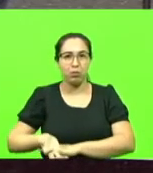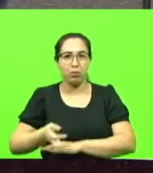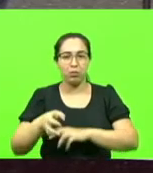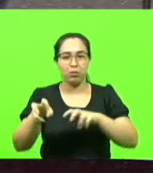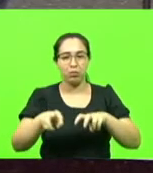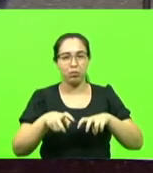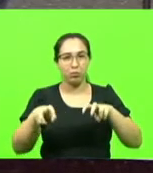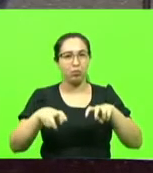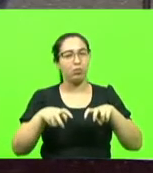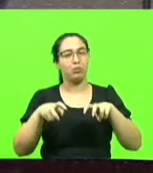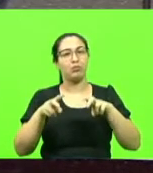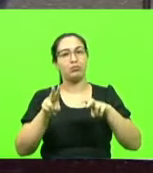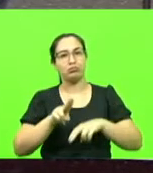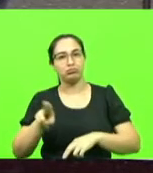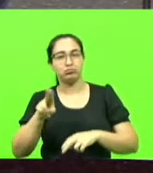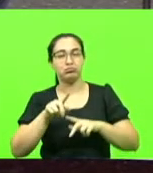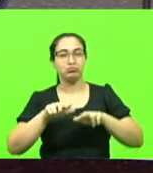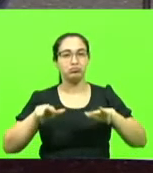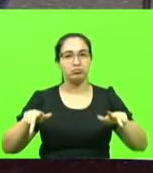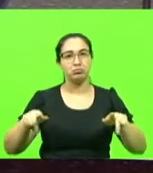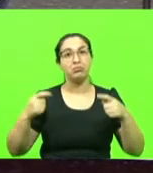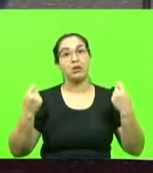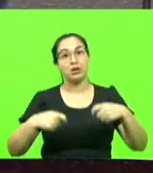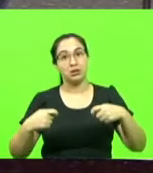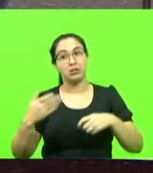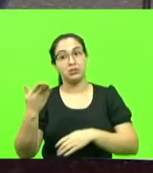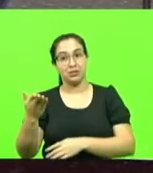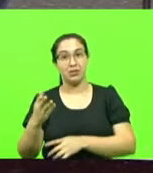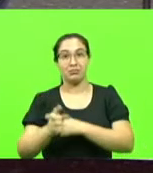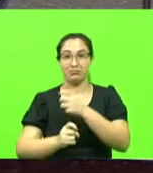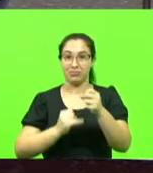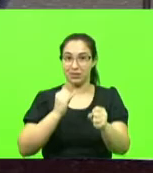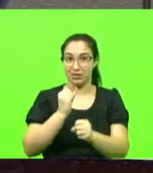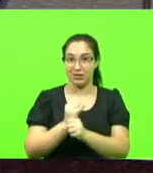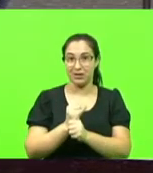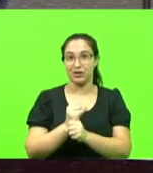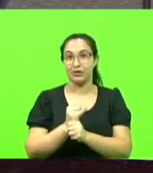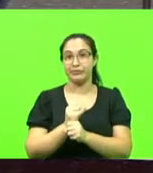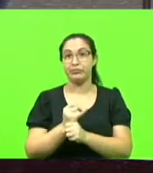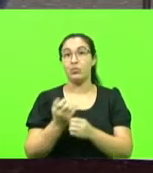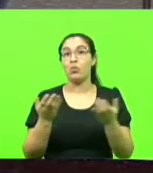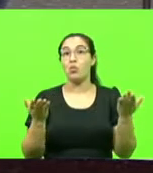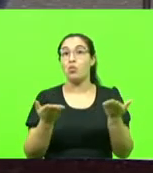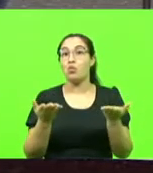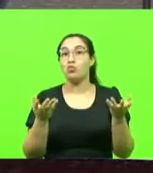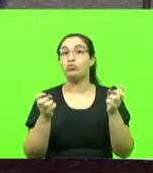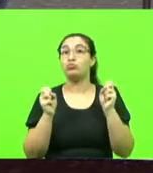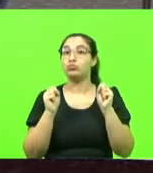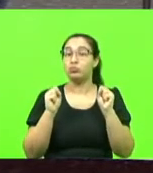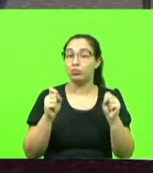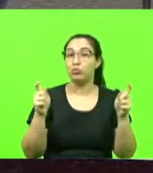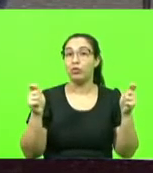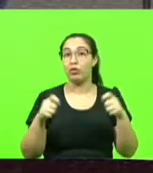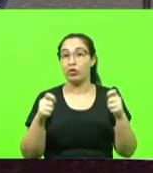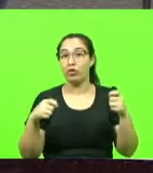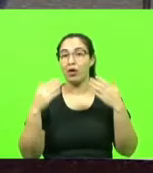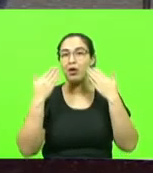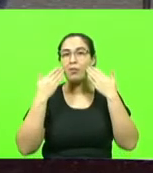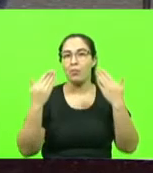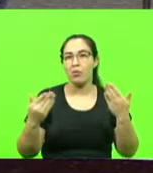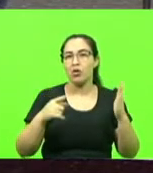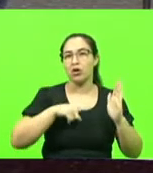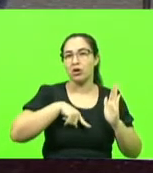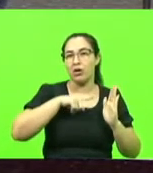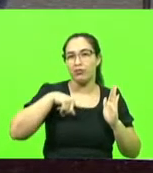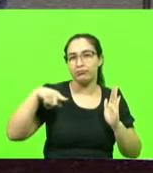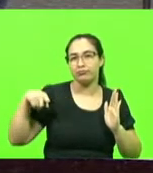Hoje, já temos tecnologias que poderiam estar oferecendo dados meteorológicos, por exemplo,